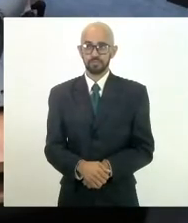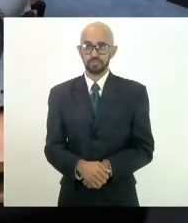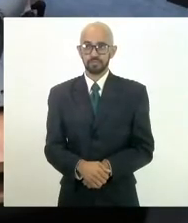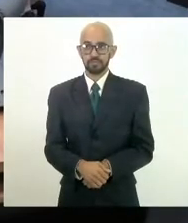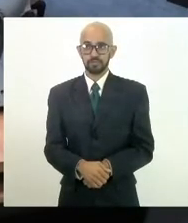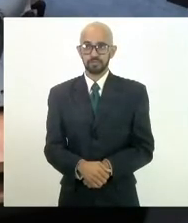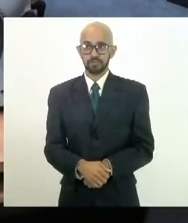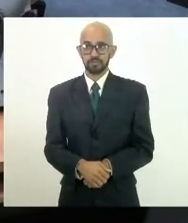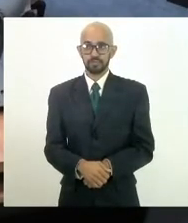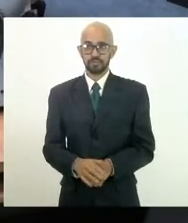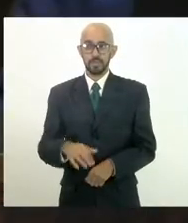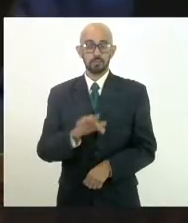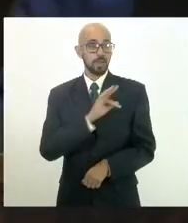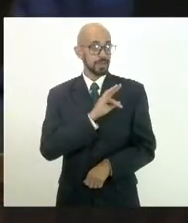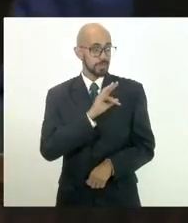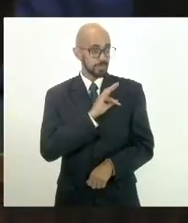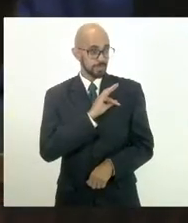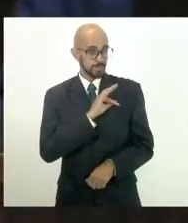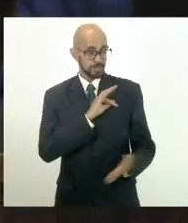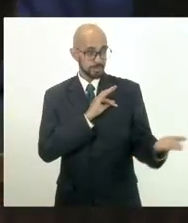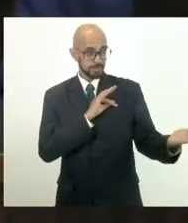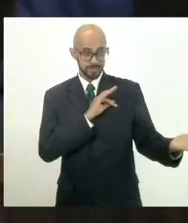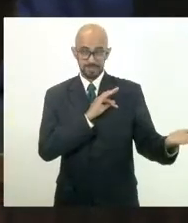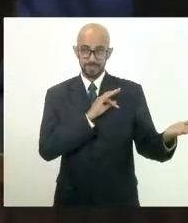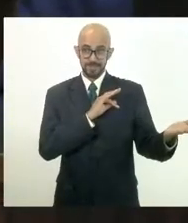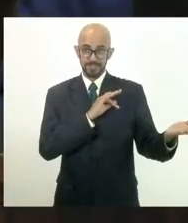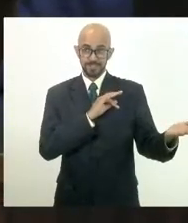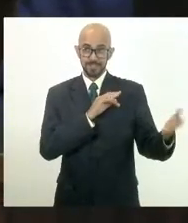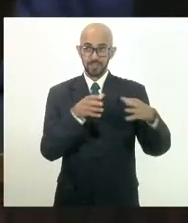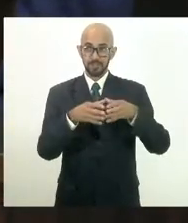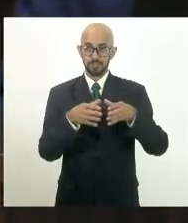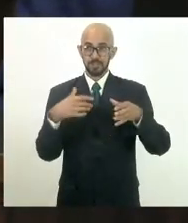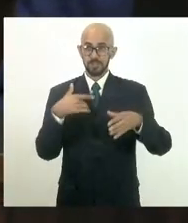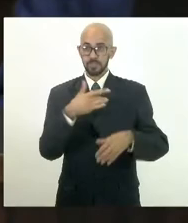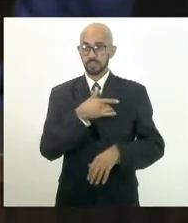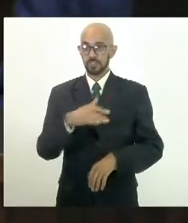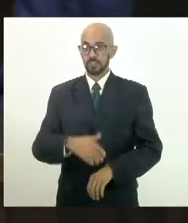Deputada Marta, da Comissão de Saúde.